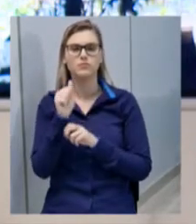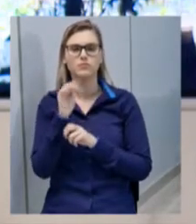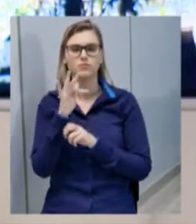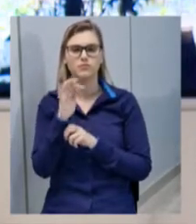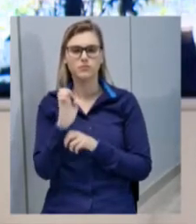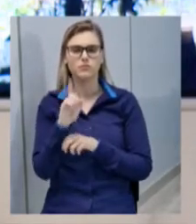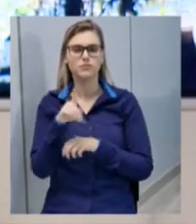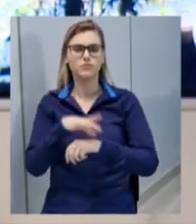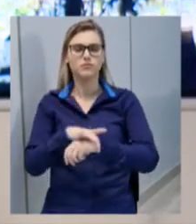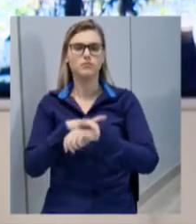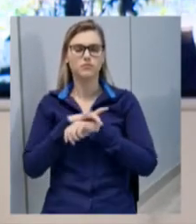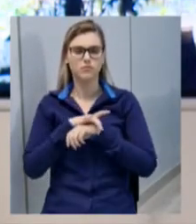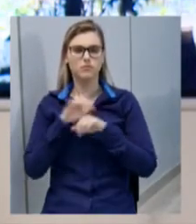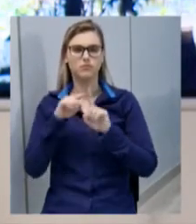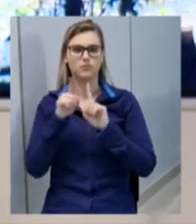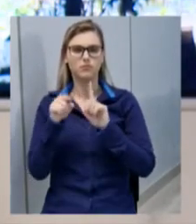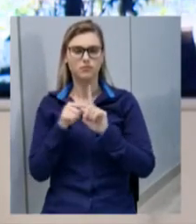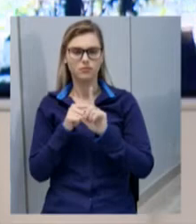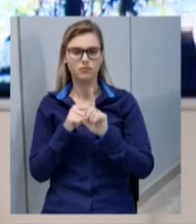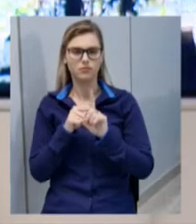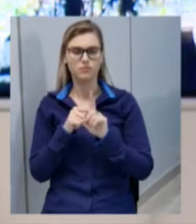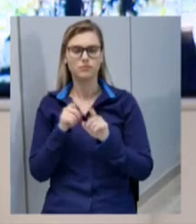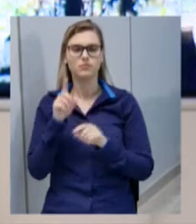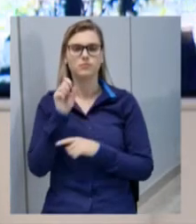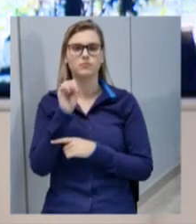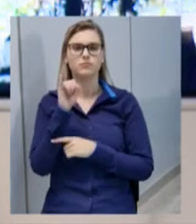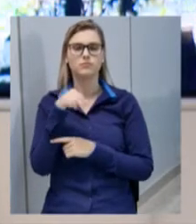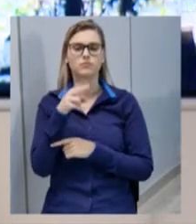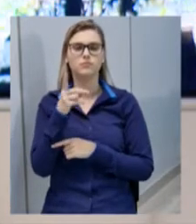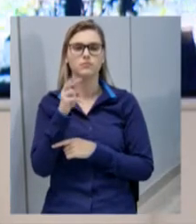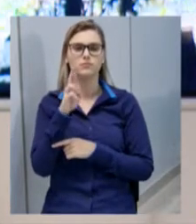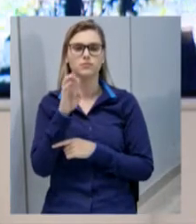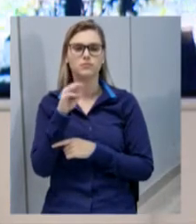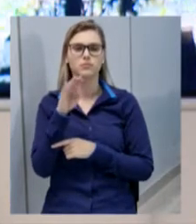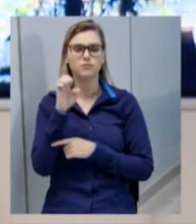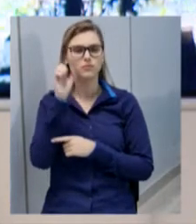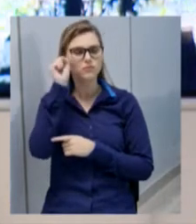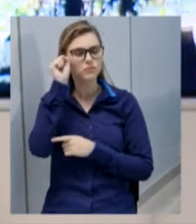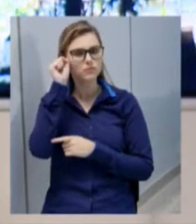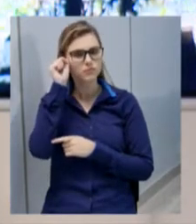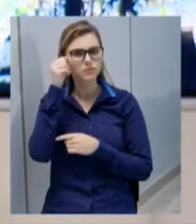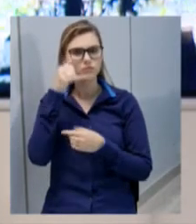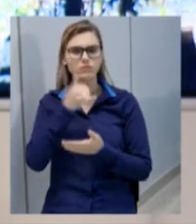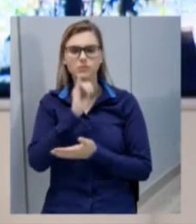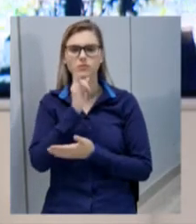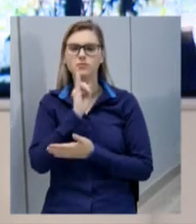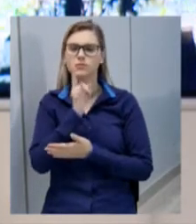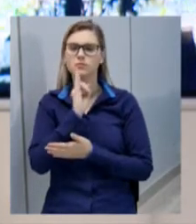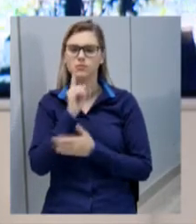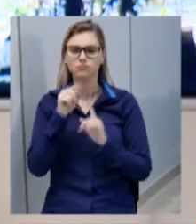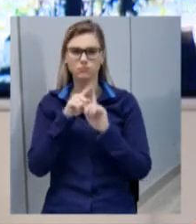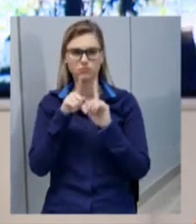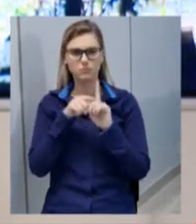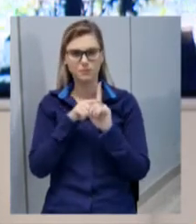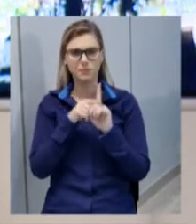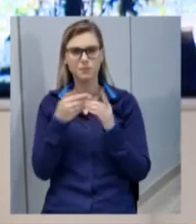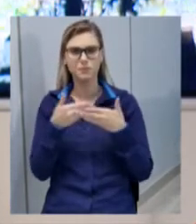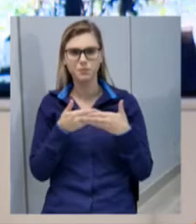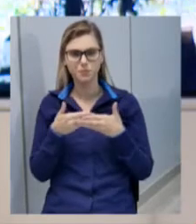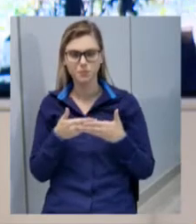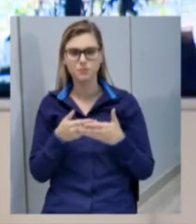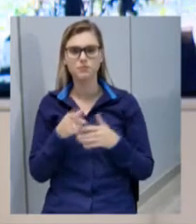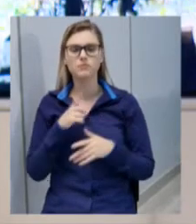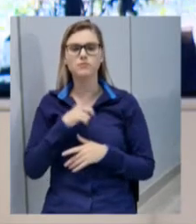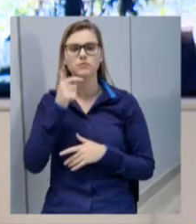segura, a síndrome alcoólica fetal, onde, às vezes, algumas mães, e talvez mães também